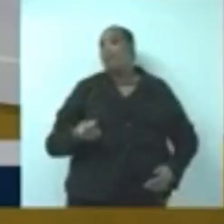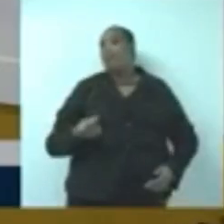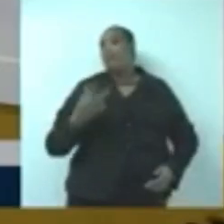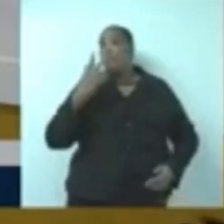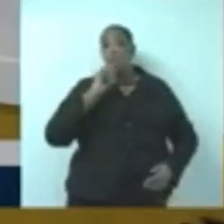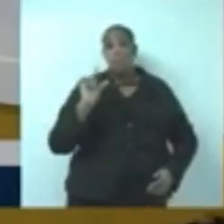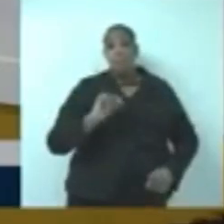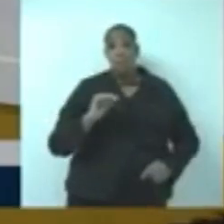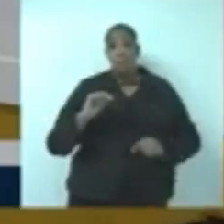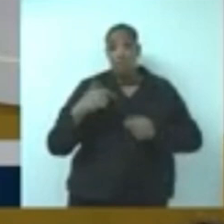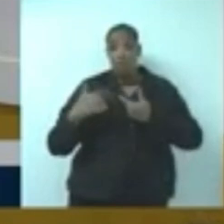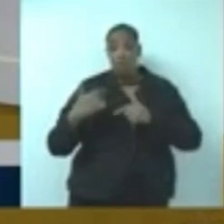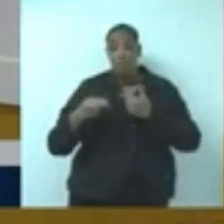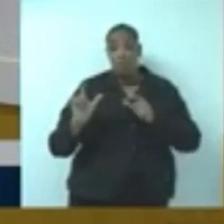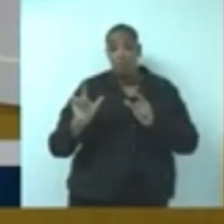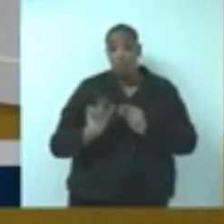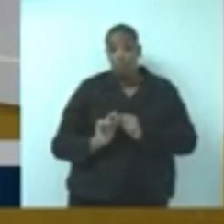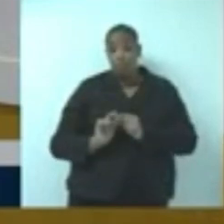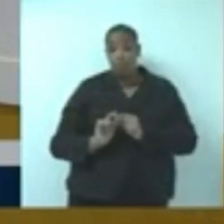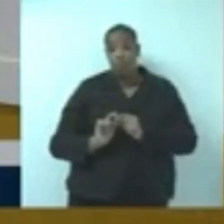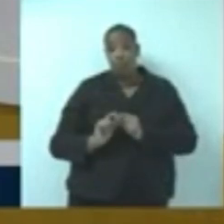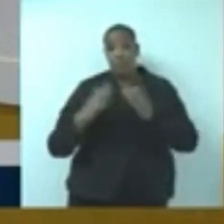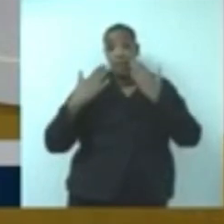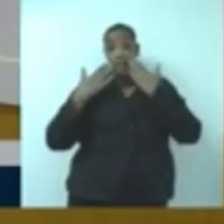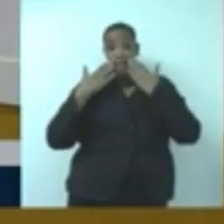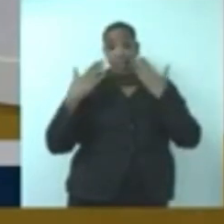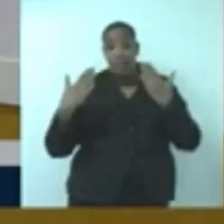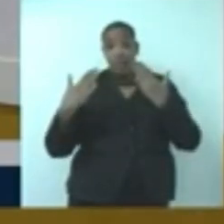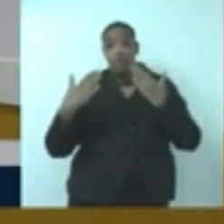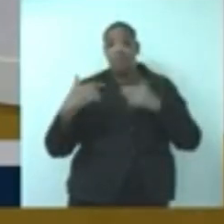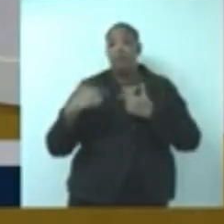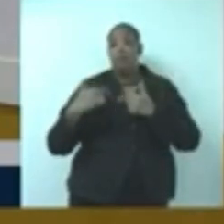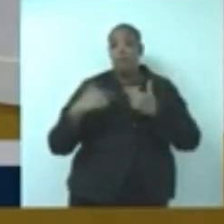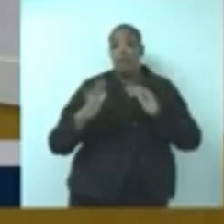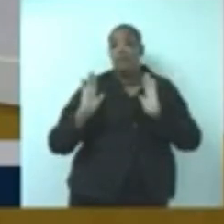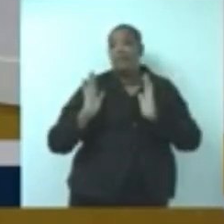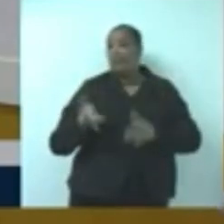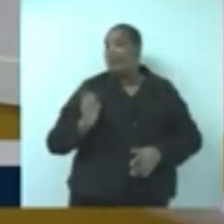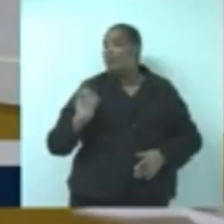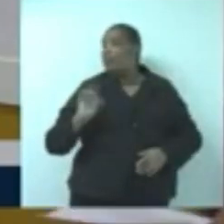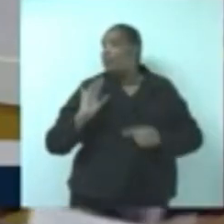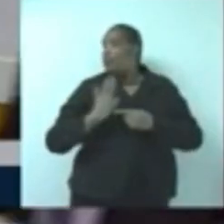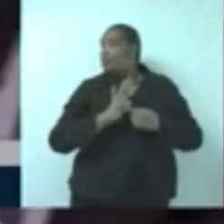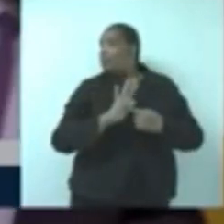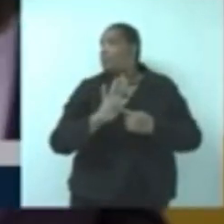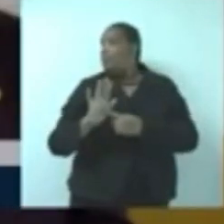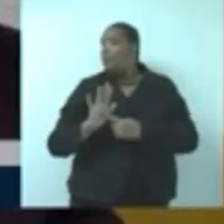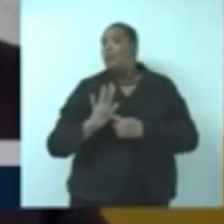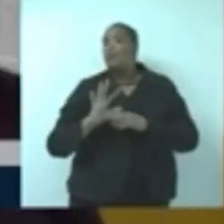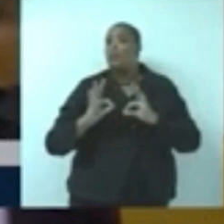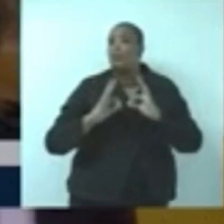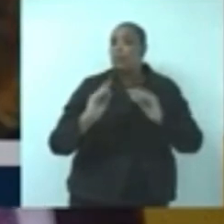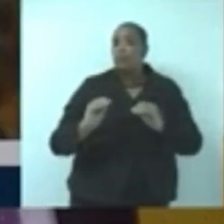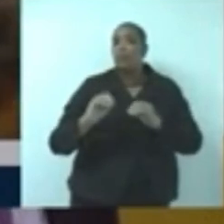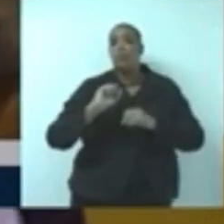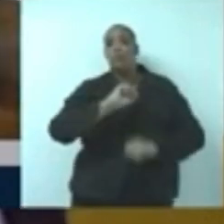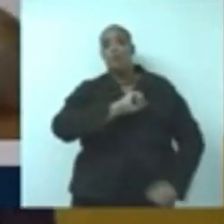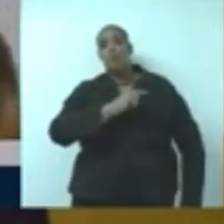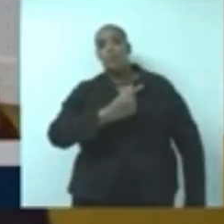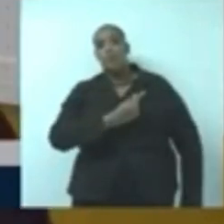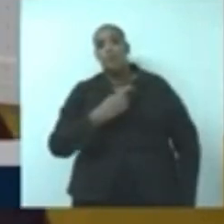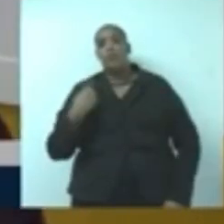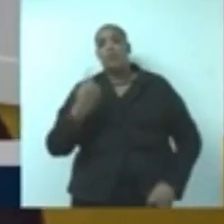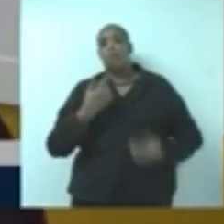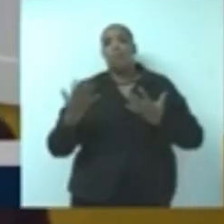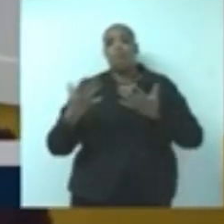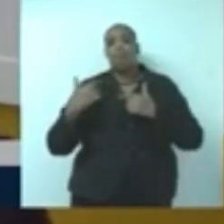em pouco tempo de trabalho, à frente do nosso mandato, a gente está mostrando ao cidadão com excelência que nós